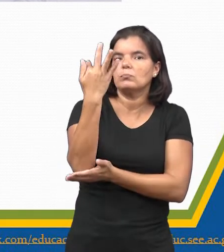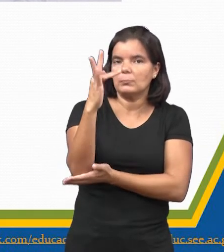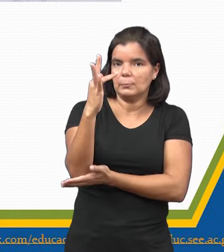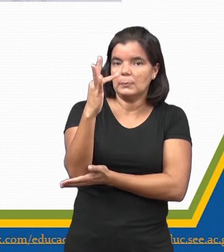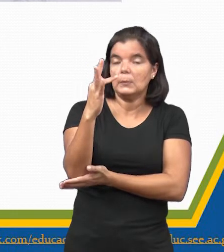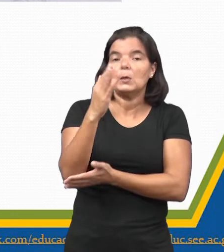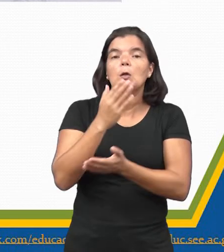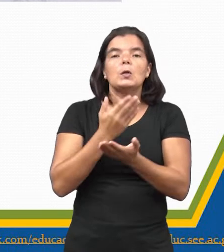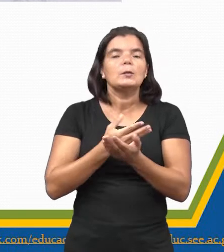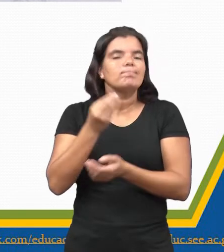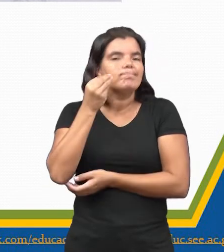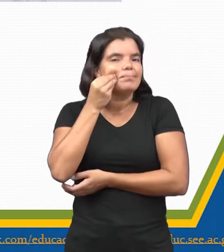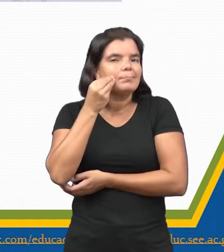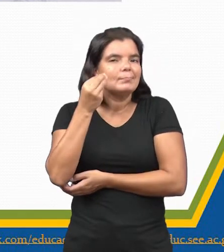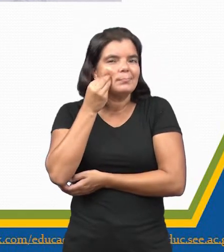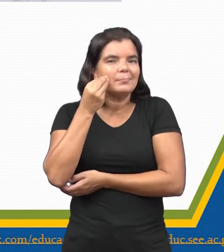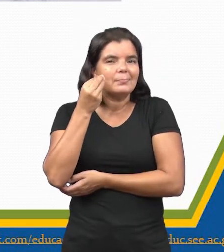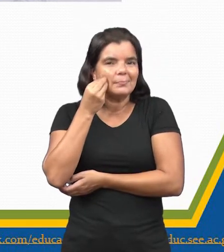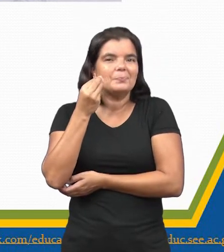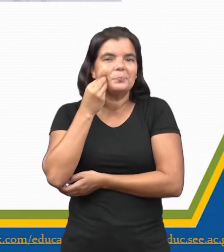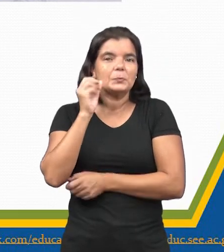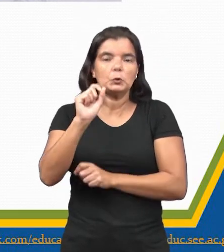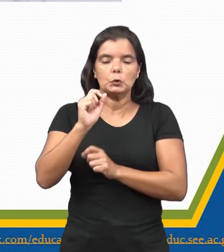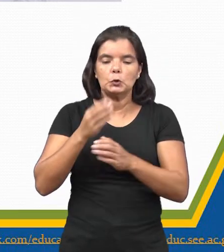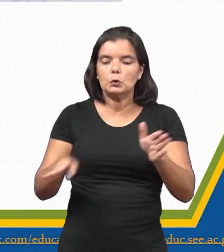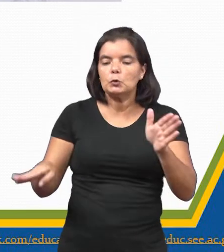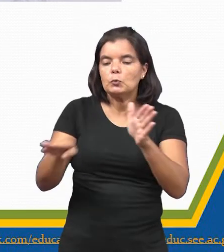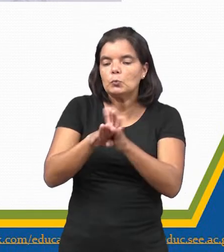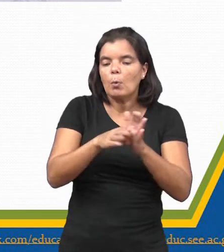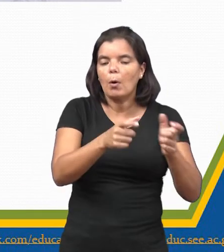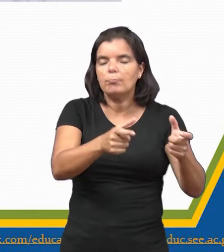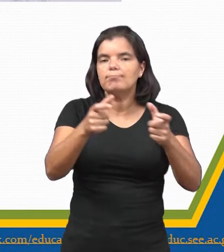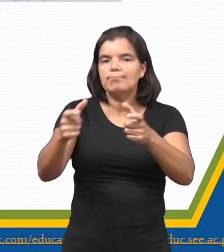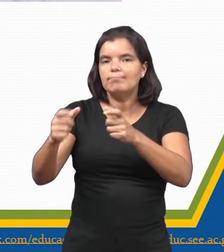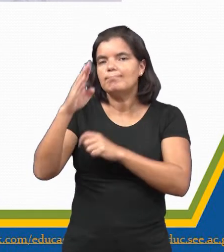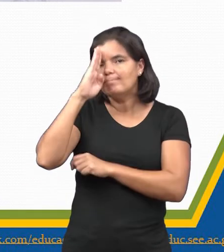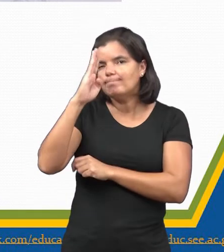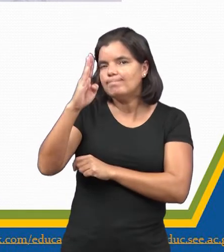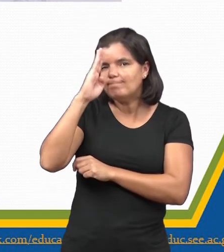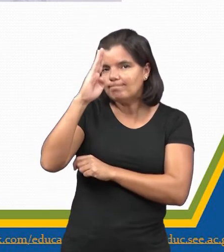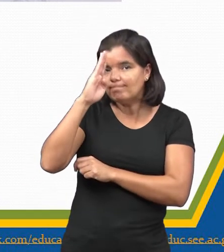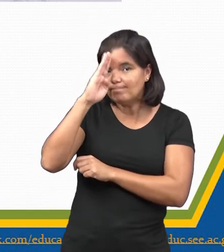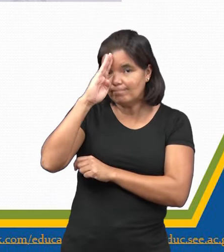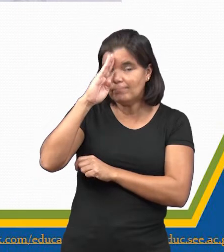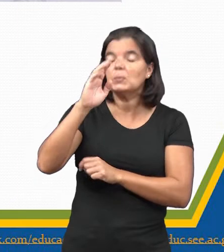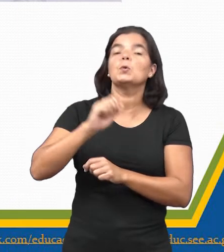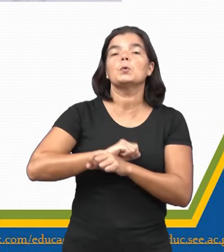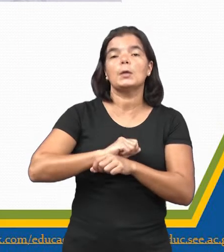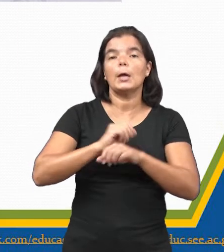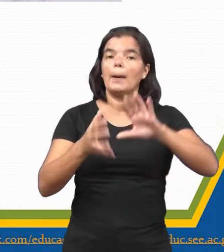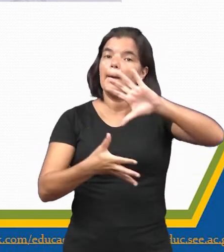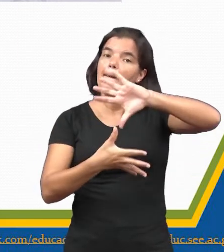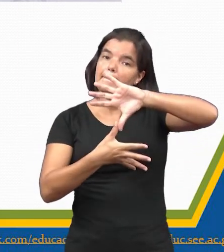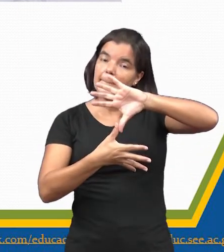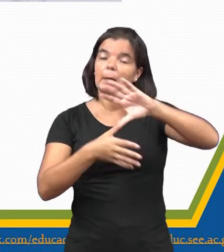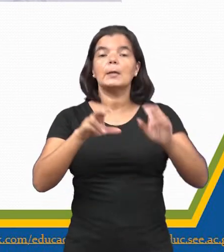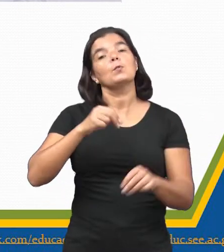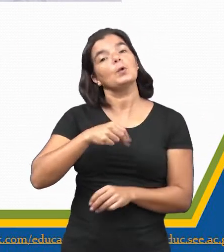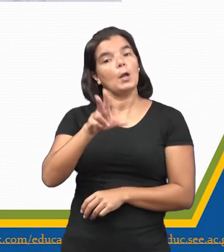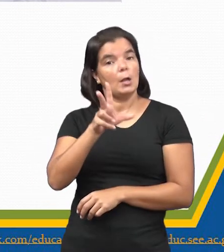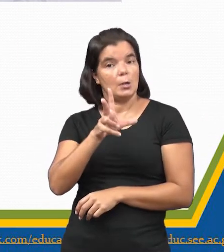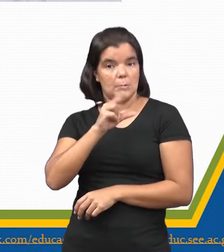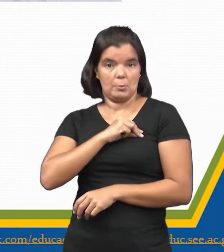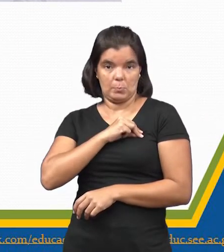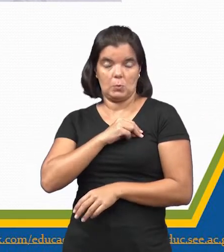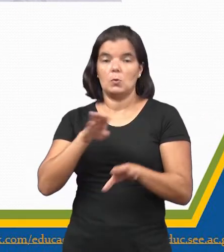Eles começam tentativas, né? De ocupar a região, principalmente a América Espanhola e a América Portuguesa,